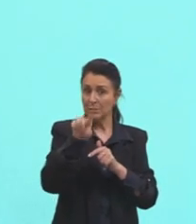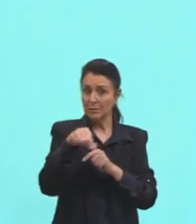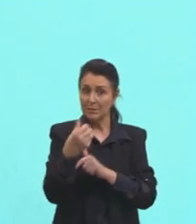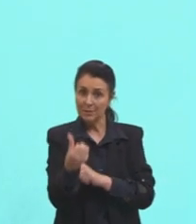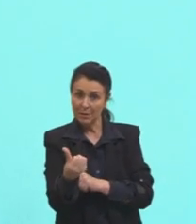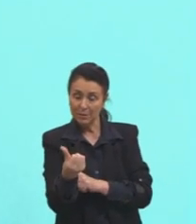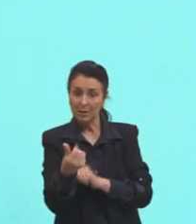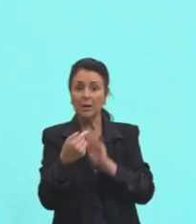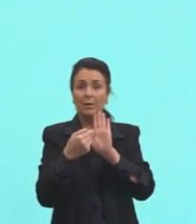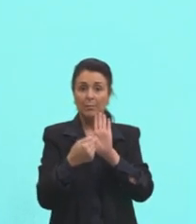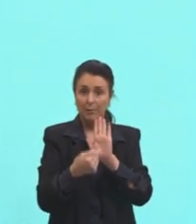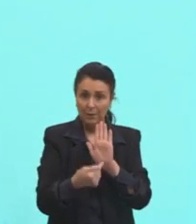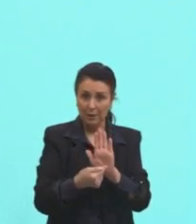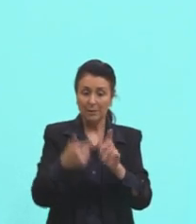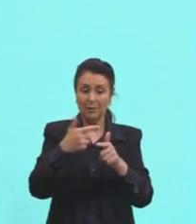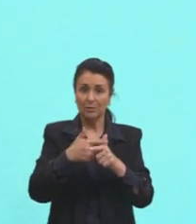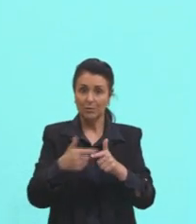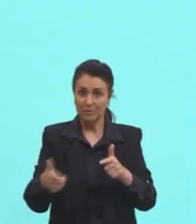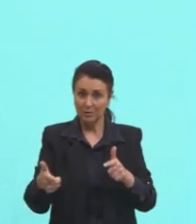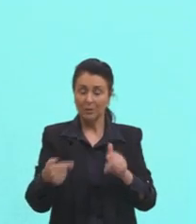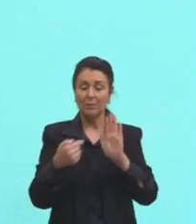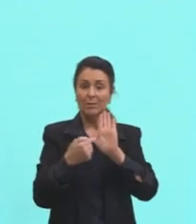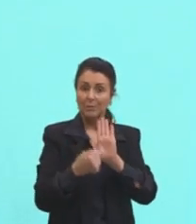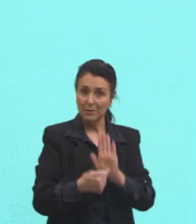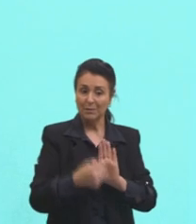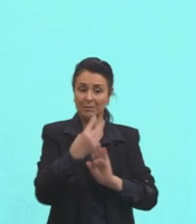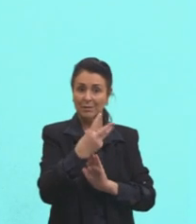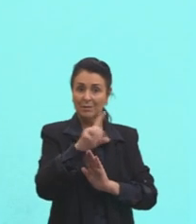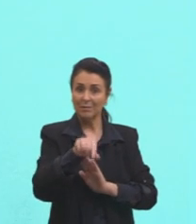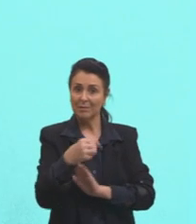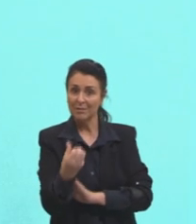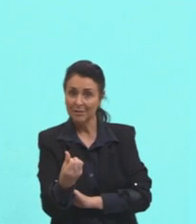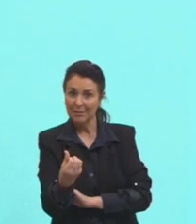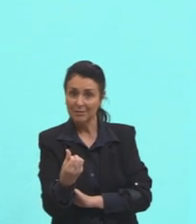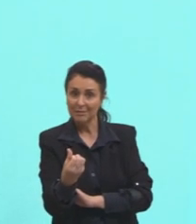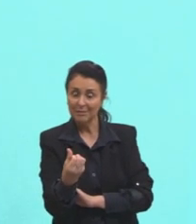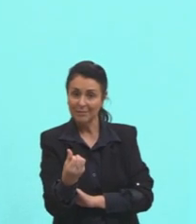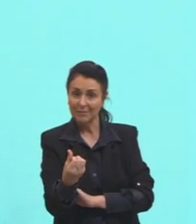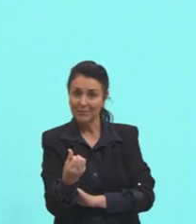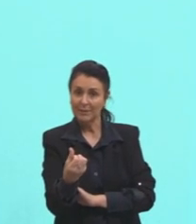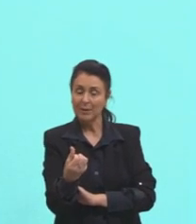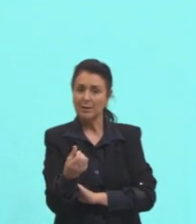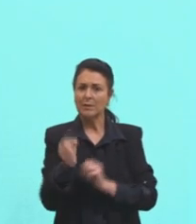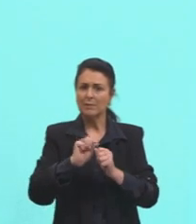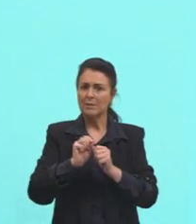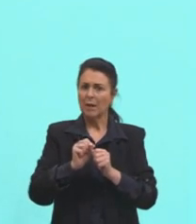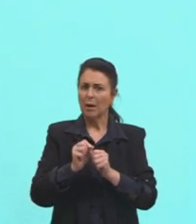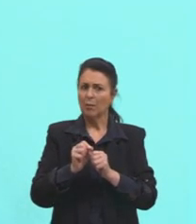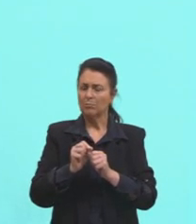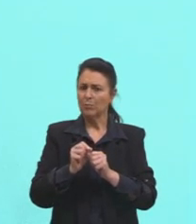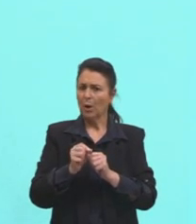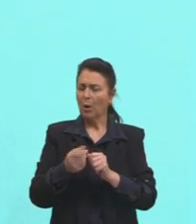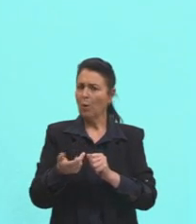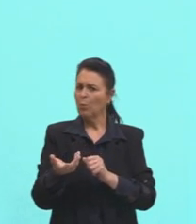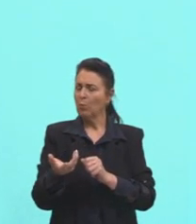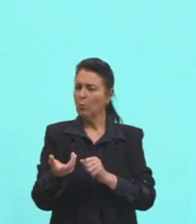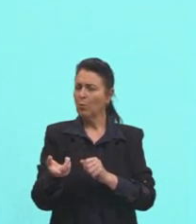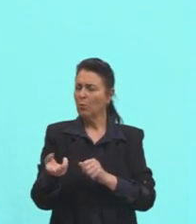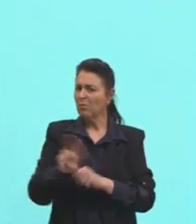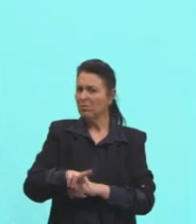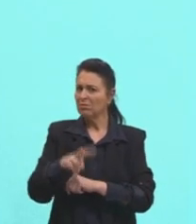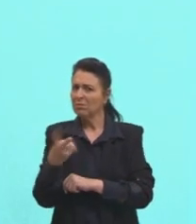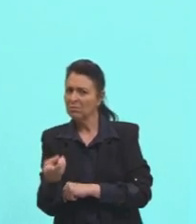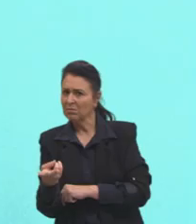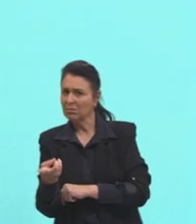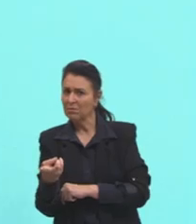Ó, já apareceu a divisão e apareceu o 3,6. Se a gente fizer o contrário, tá? A gente